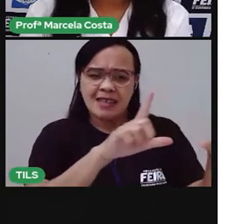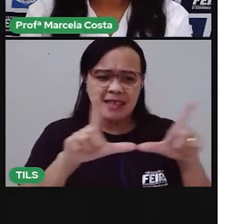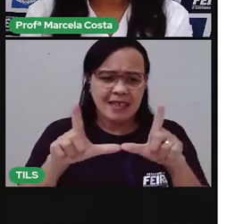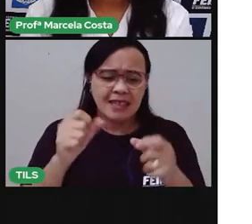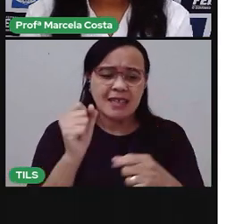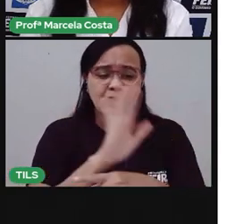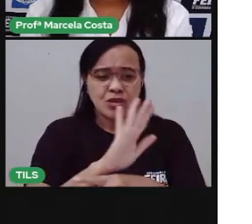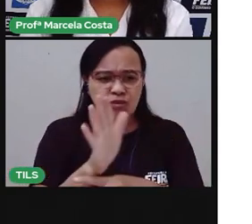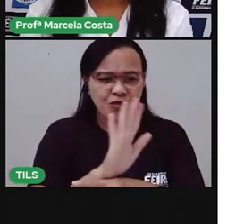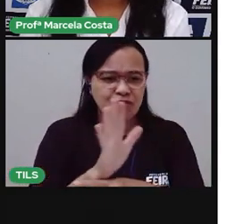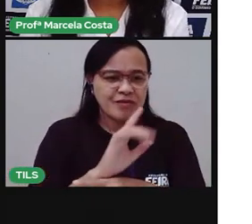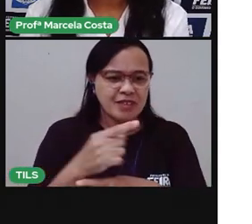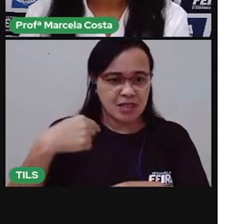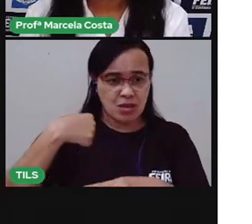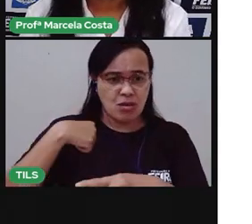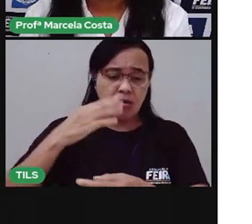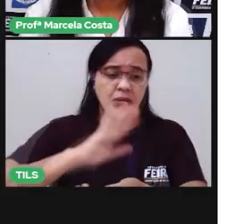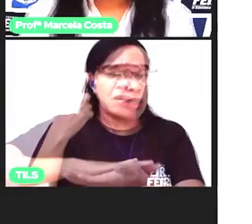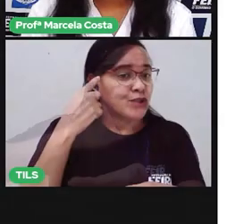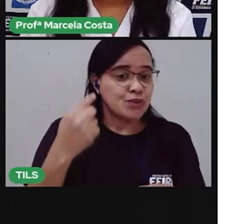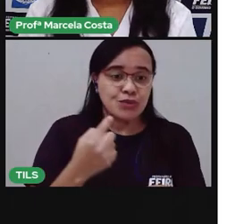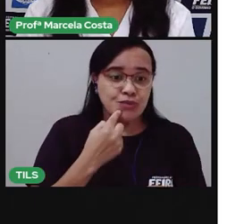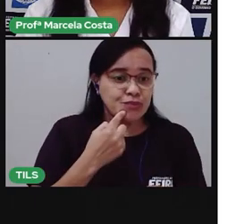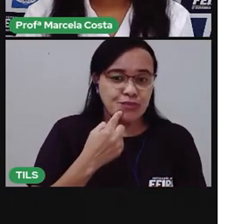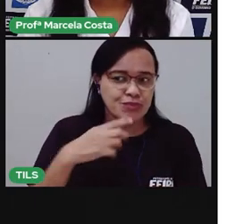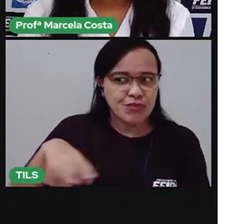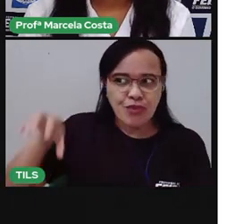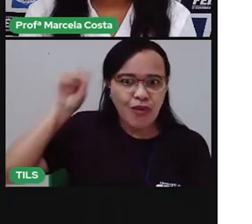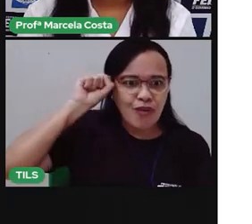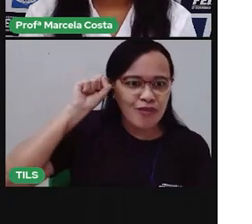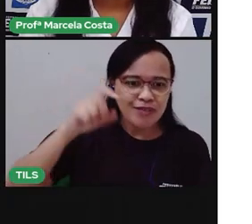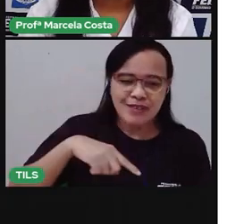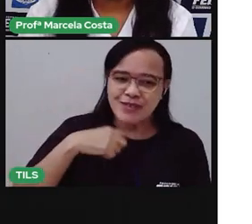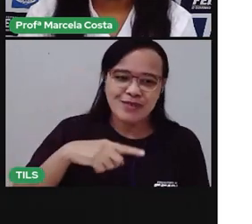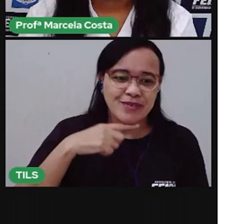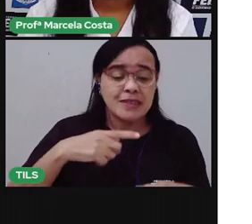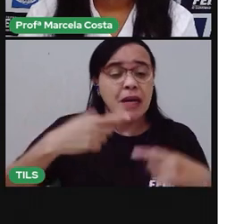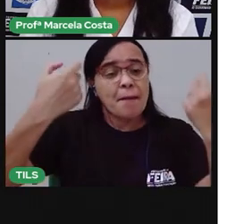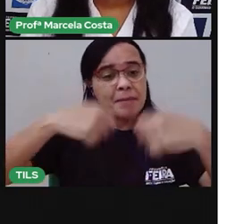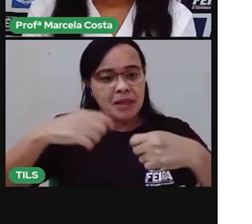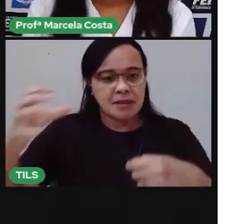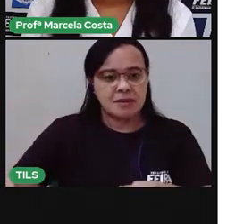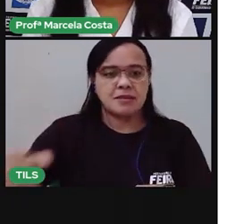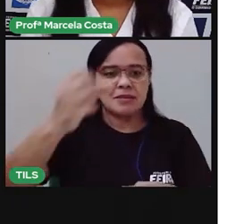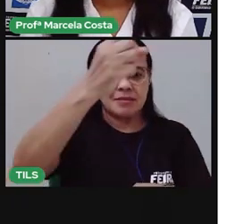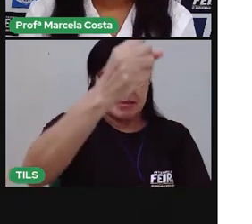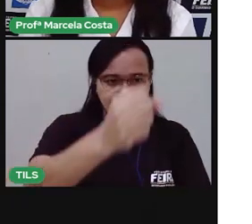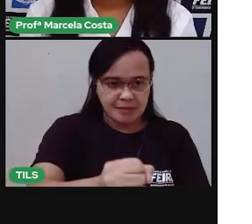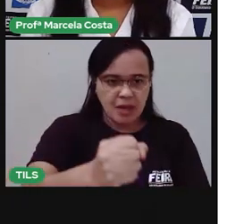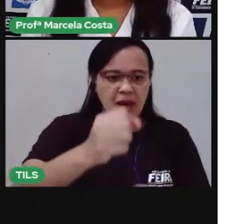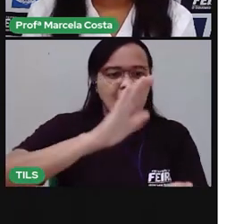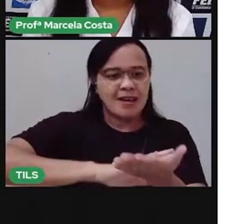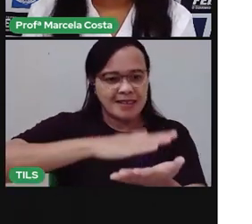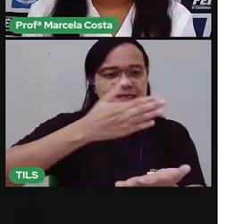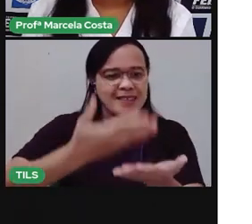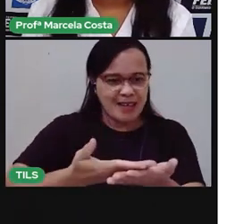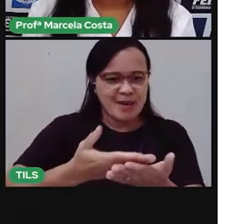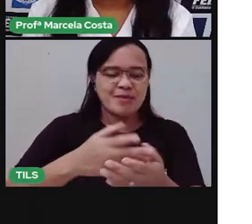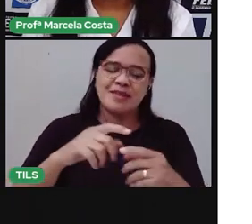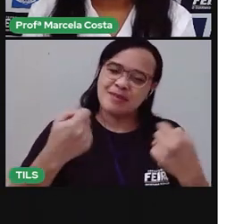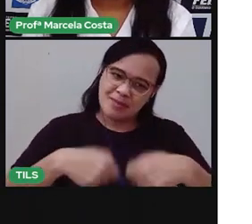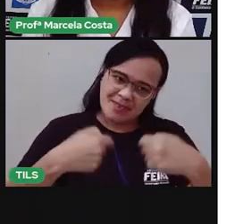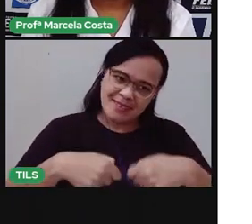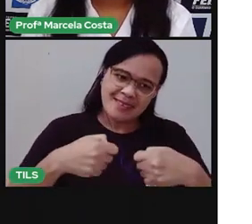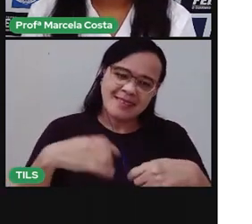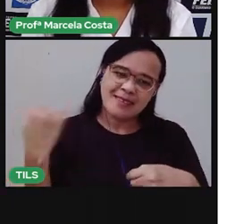pessoas que não conseguem ouvir. Temos aqui o alfato. O alfato nos permite sentir